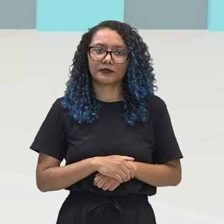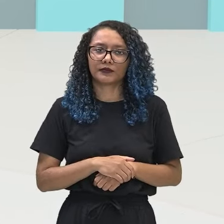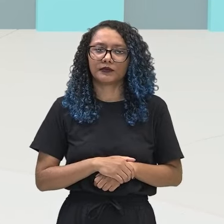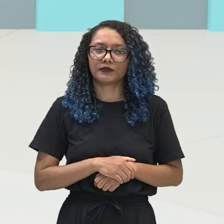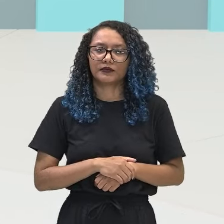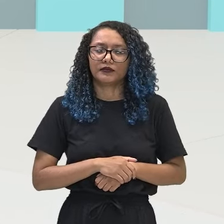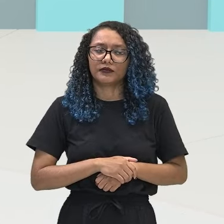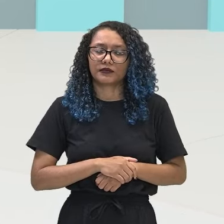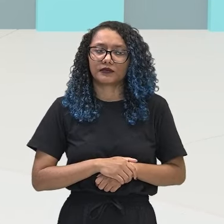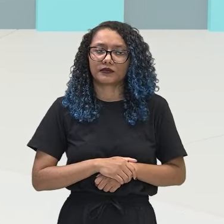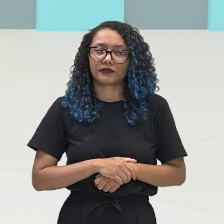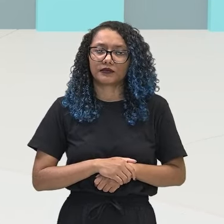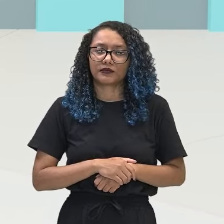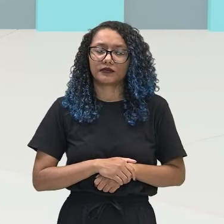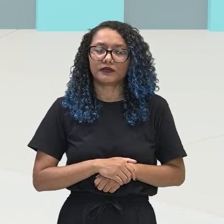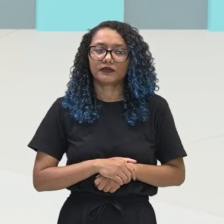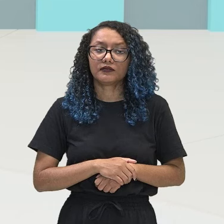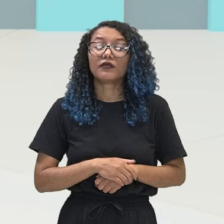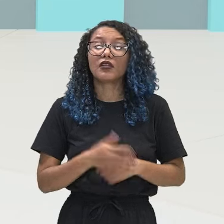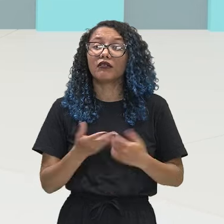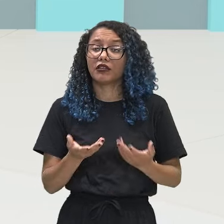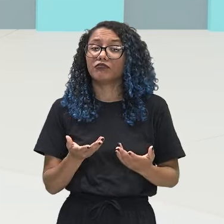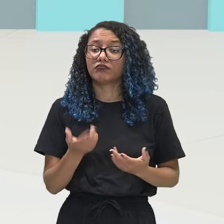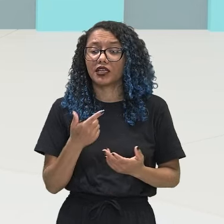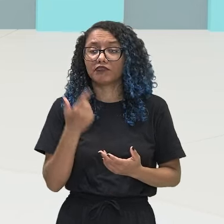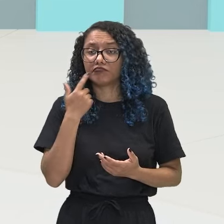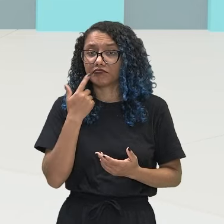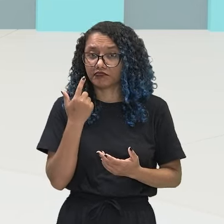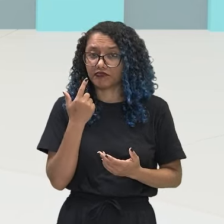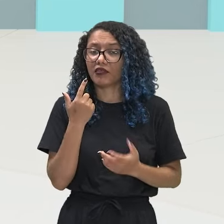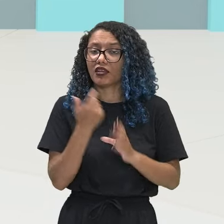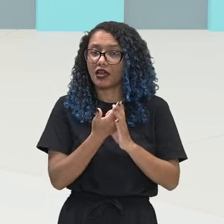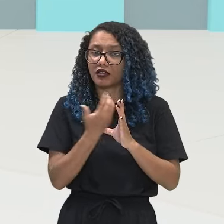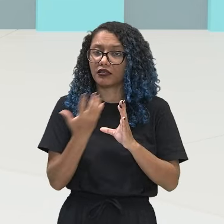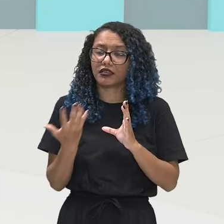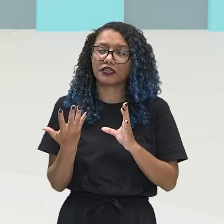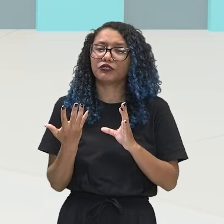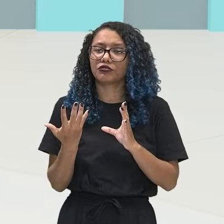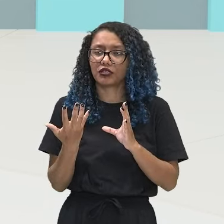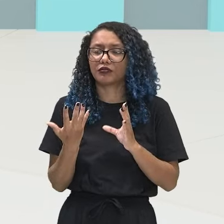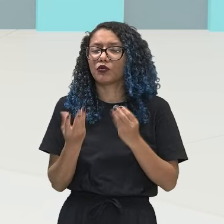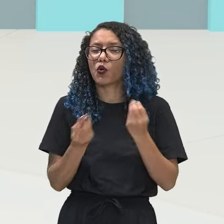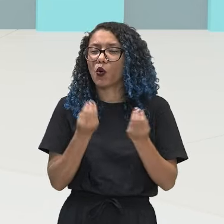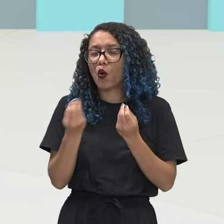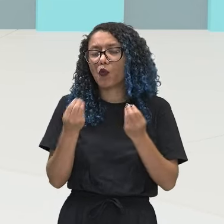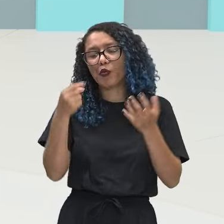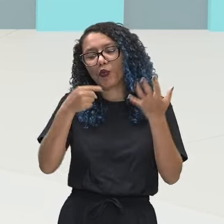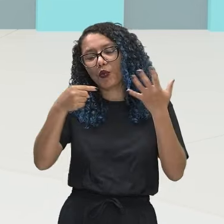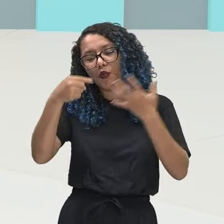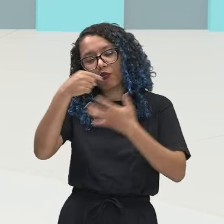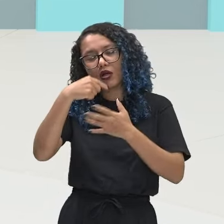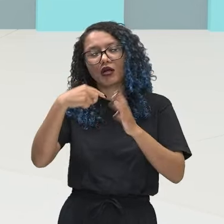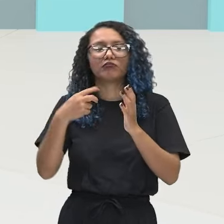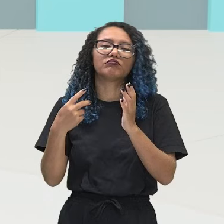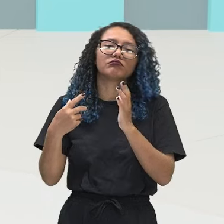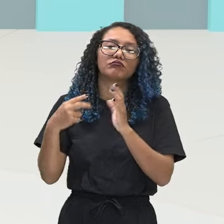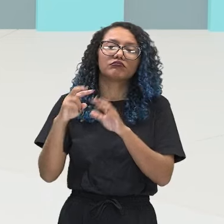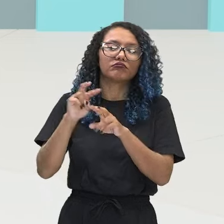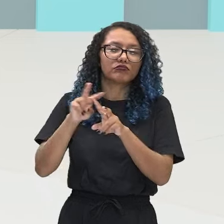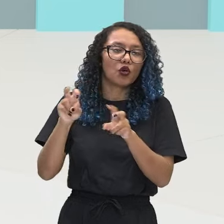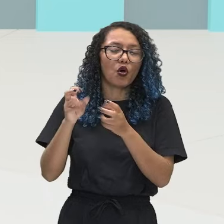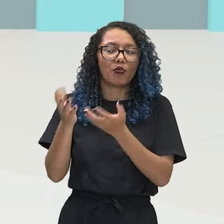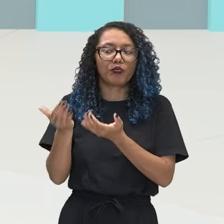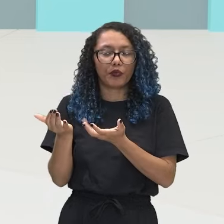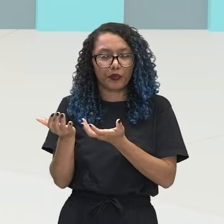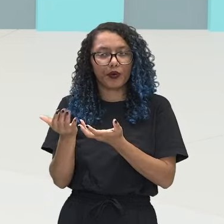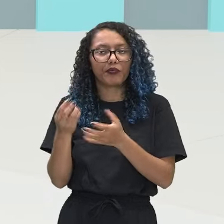sabendo disso, dessa característica do que é a juventude, principalmente no nosso contexto aqui da